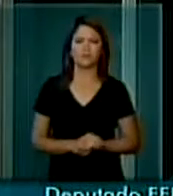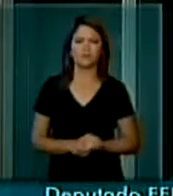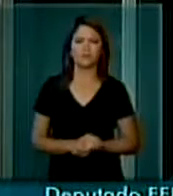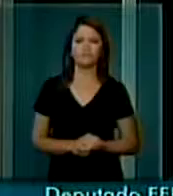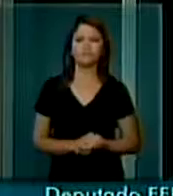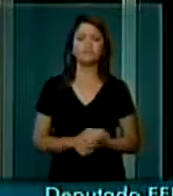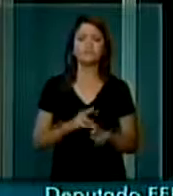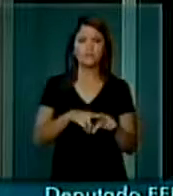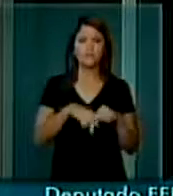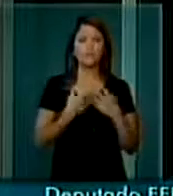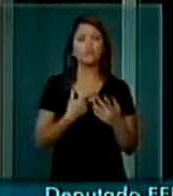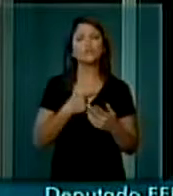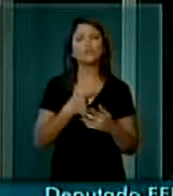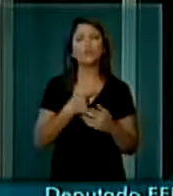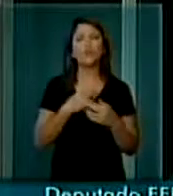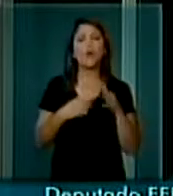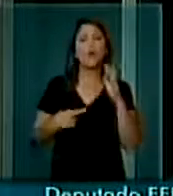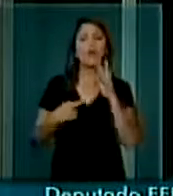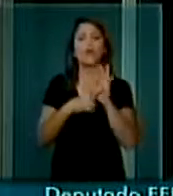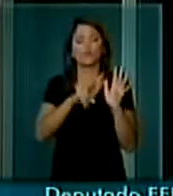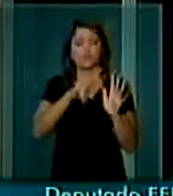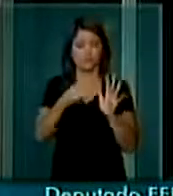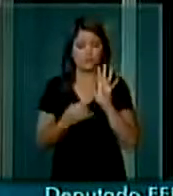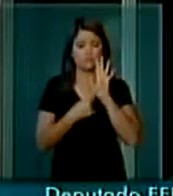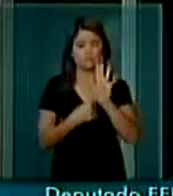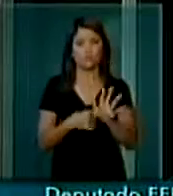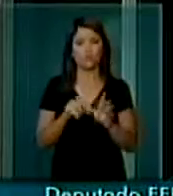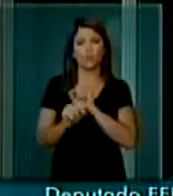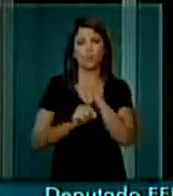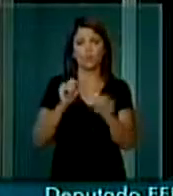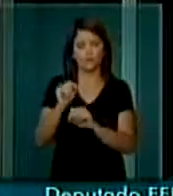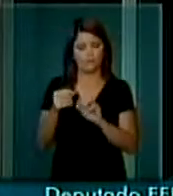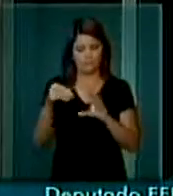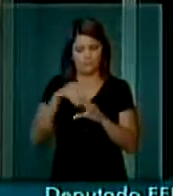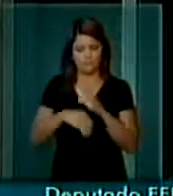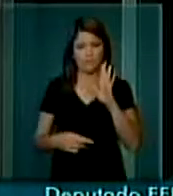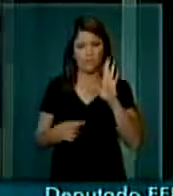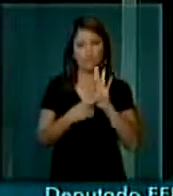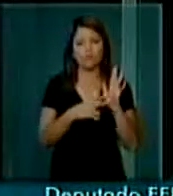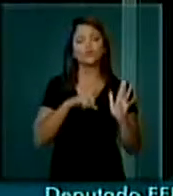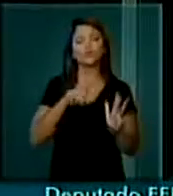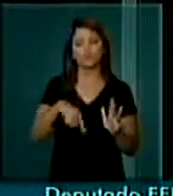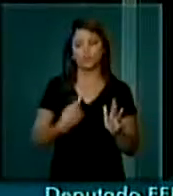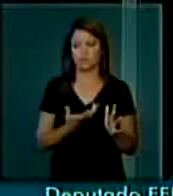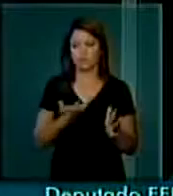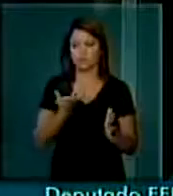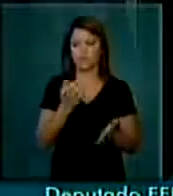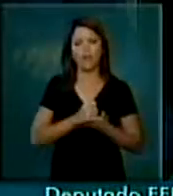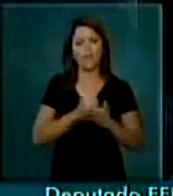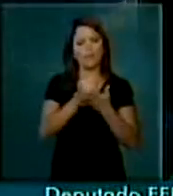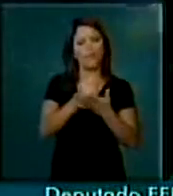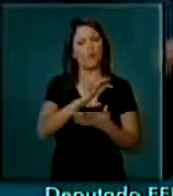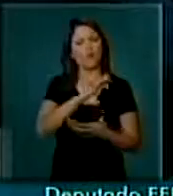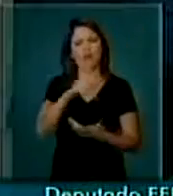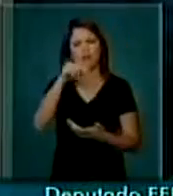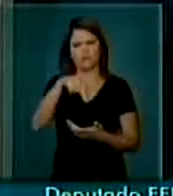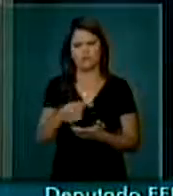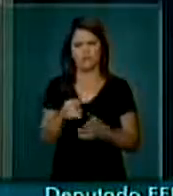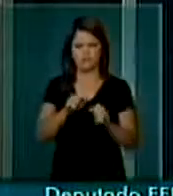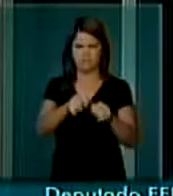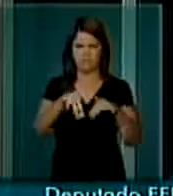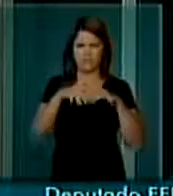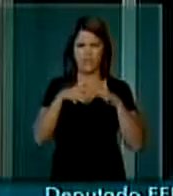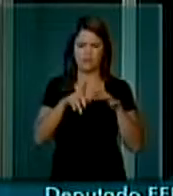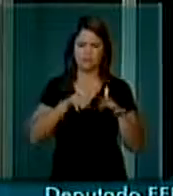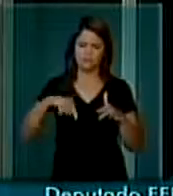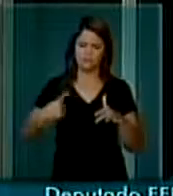Então, que é o recurso que nós estamos apresentando? Nós apresentamos um recurso, queremos o apoio deste eminente plenário, para que